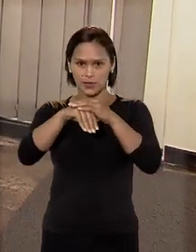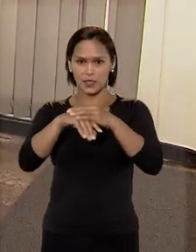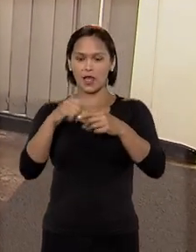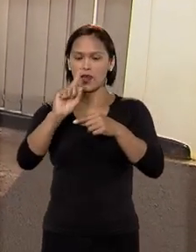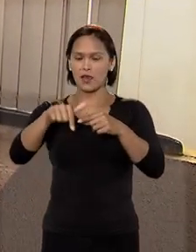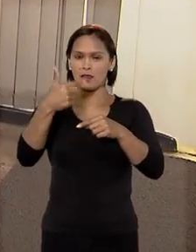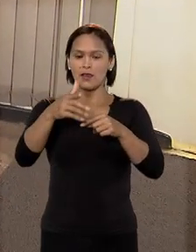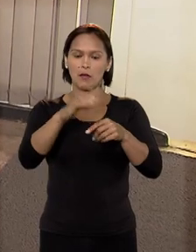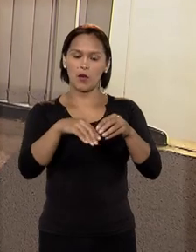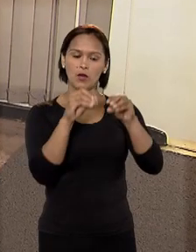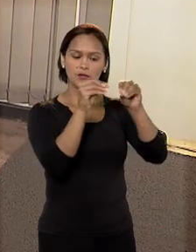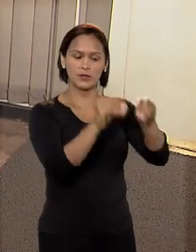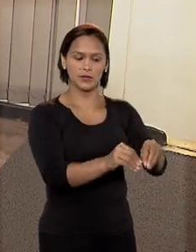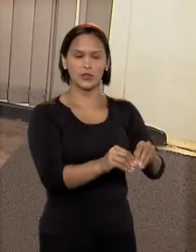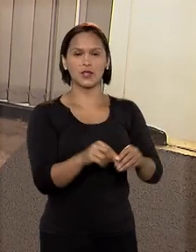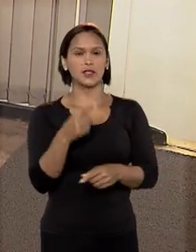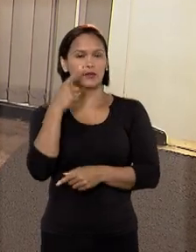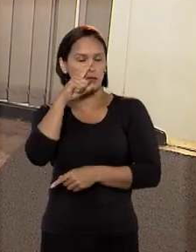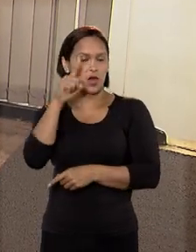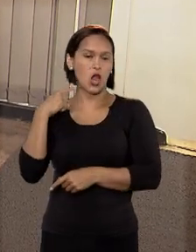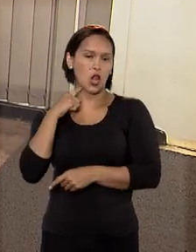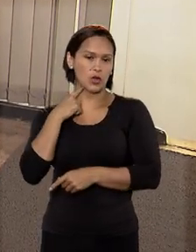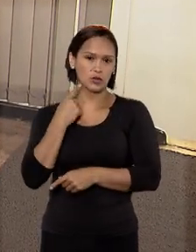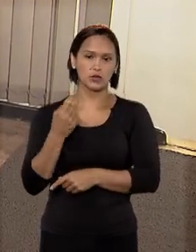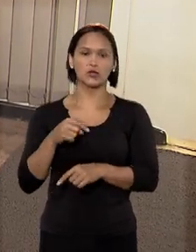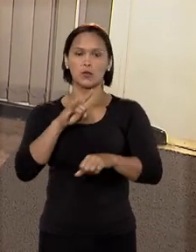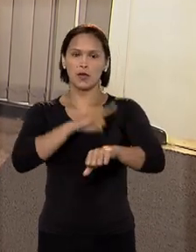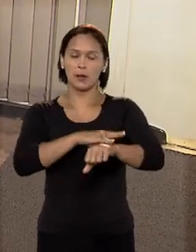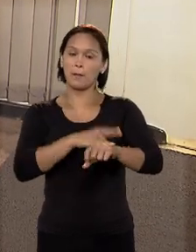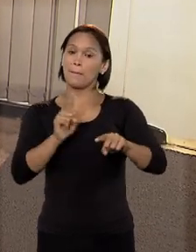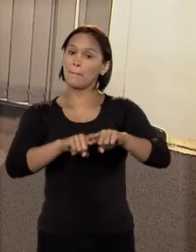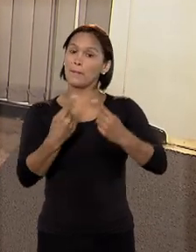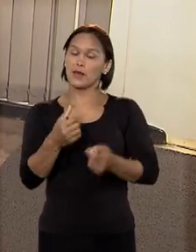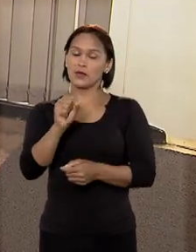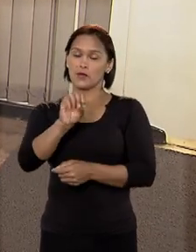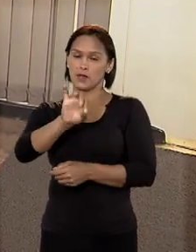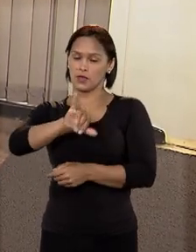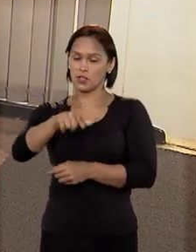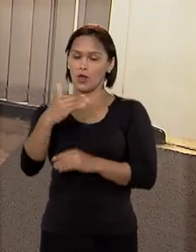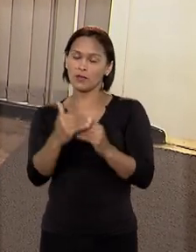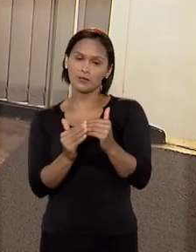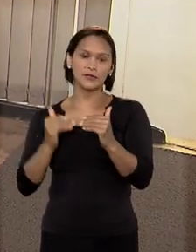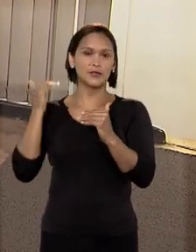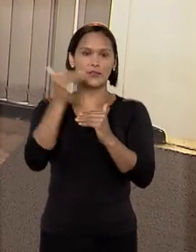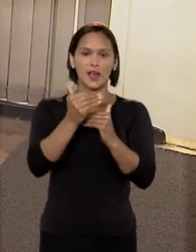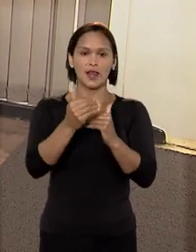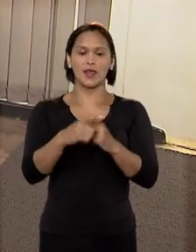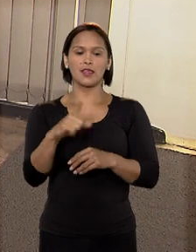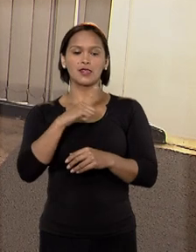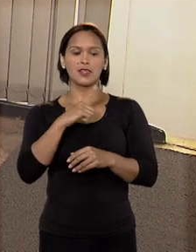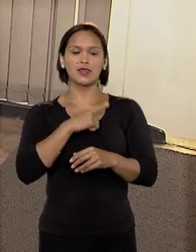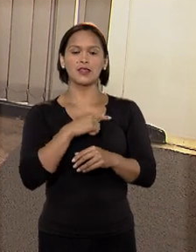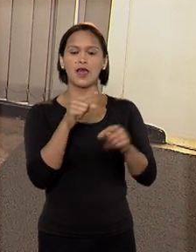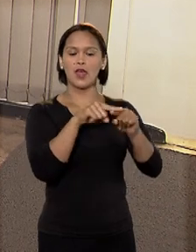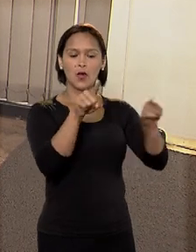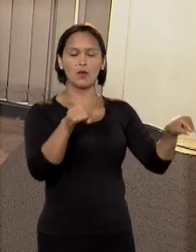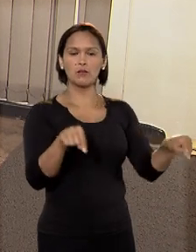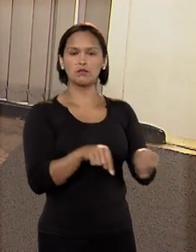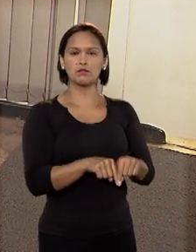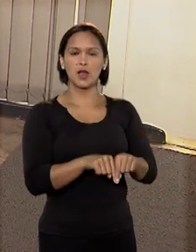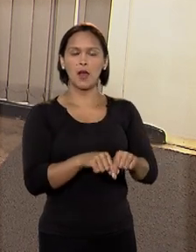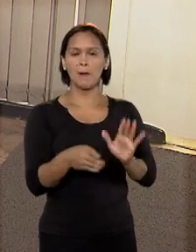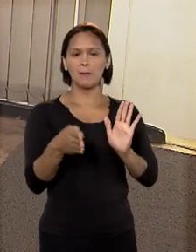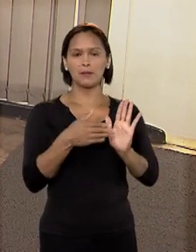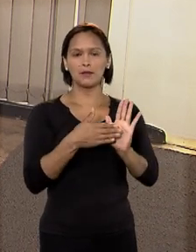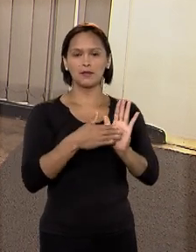plástico e jogadas no lixo do banheiro. Mas o STJ foi além, disponibilizou uma lixeira específica